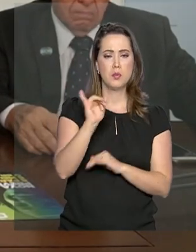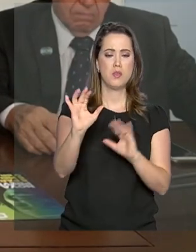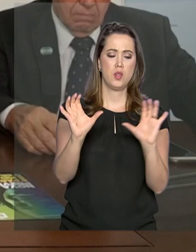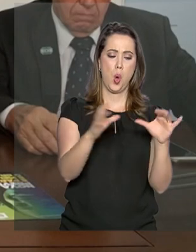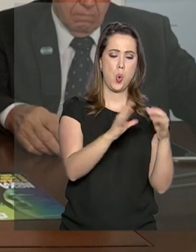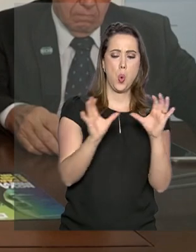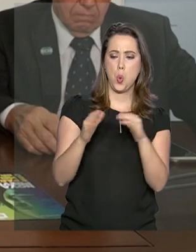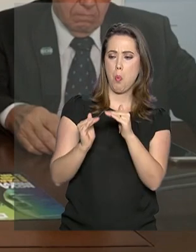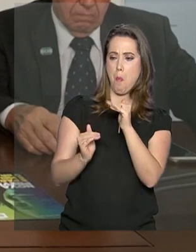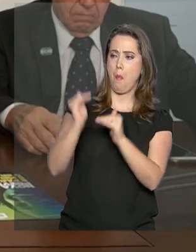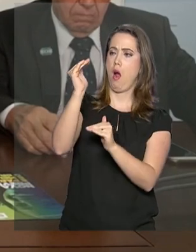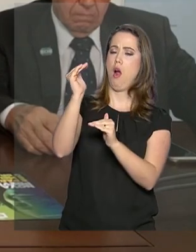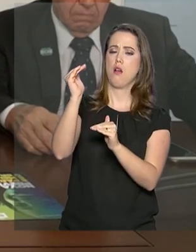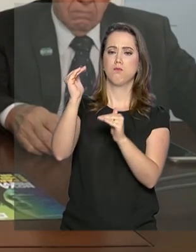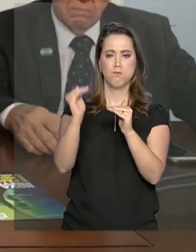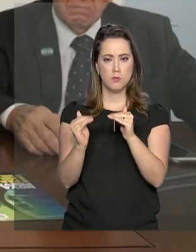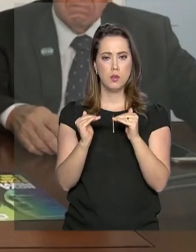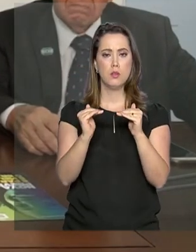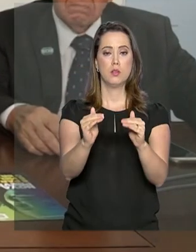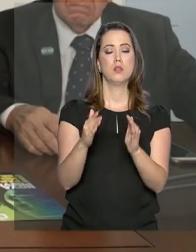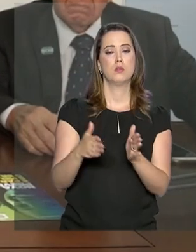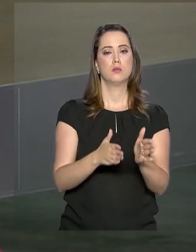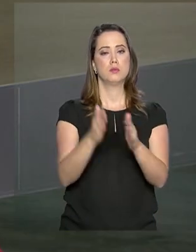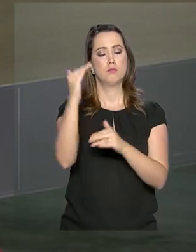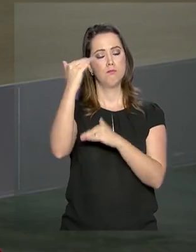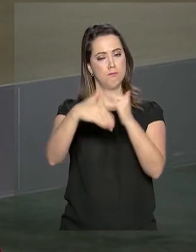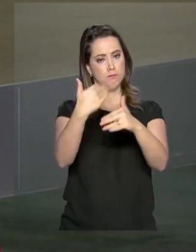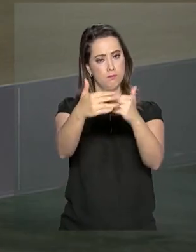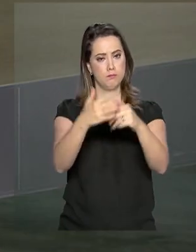privilégios e vamos postar ao Brasil o rumo do crescimento.